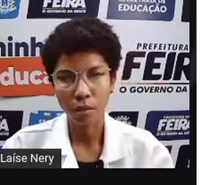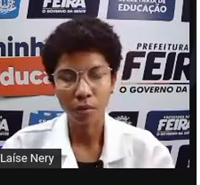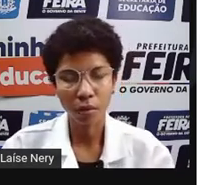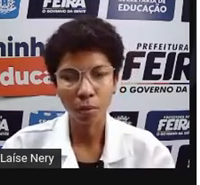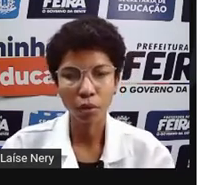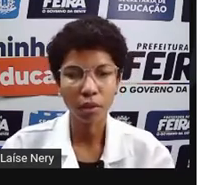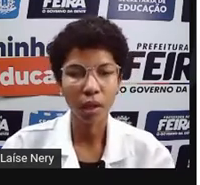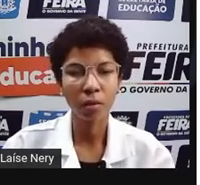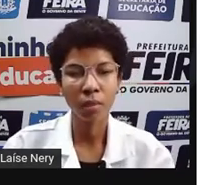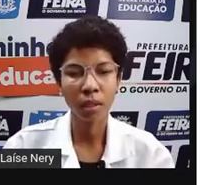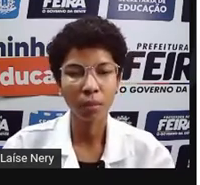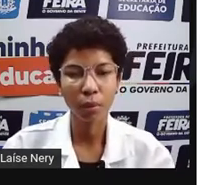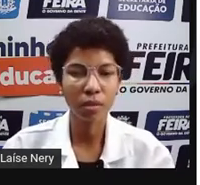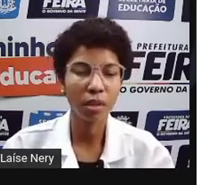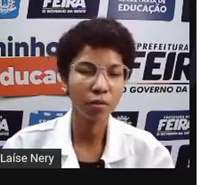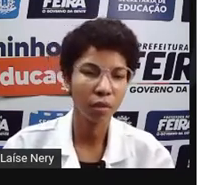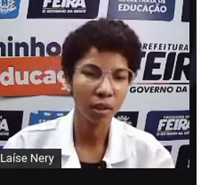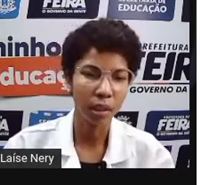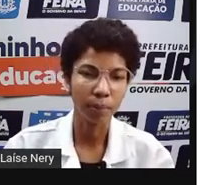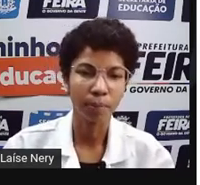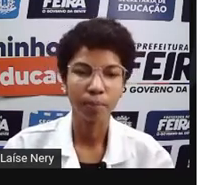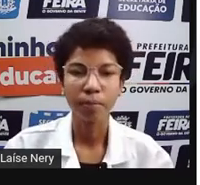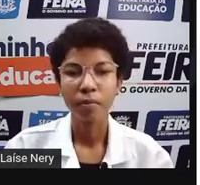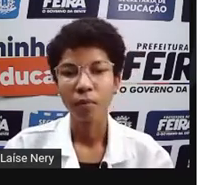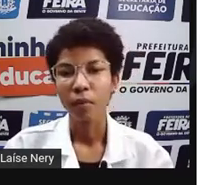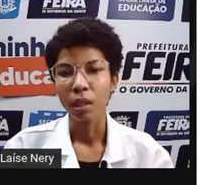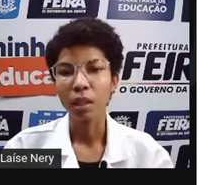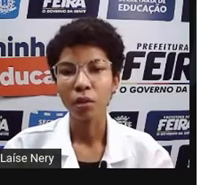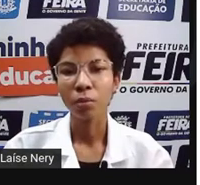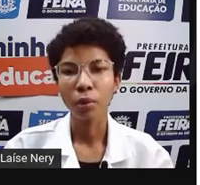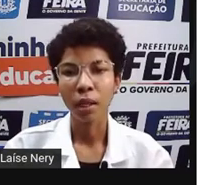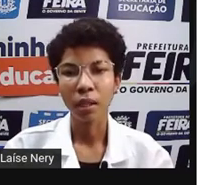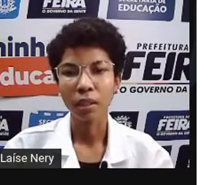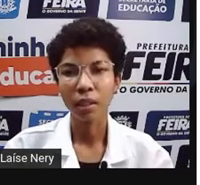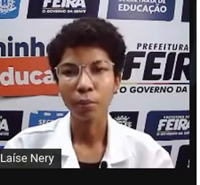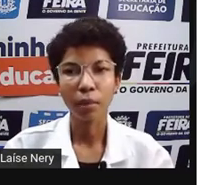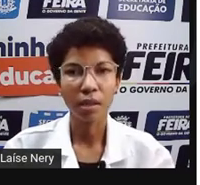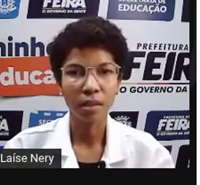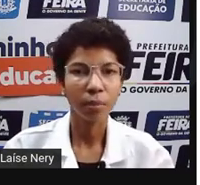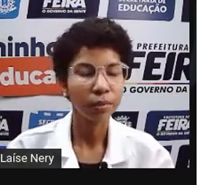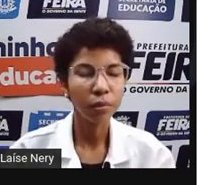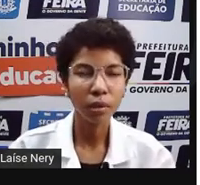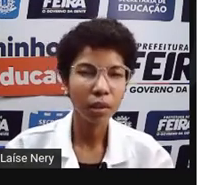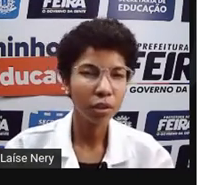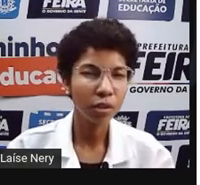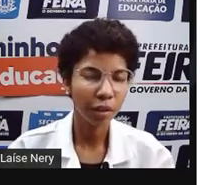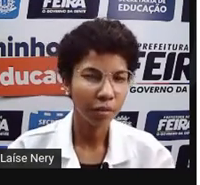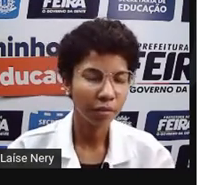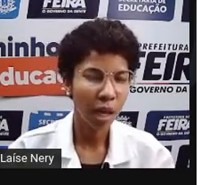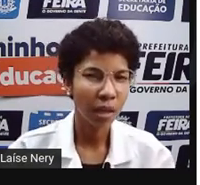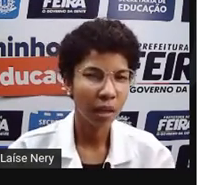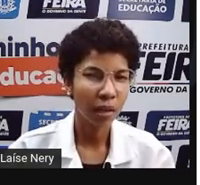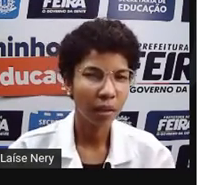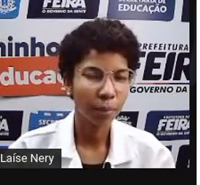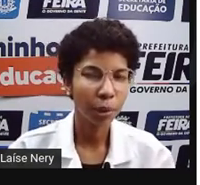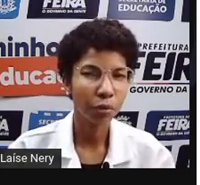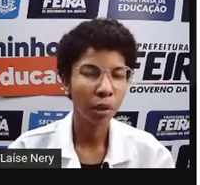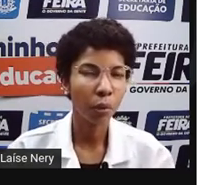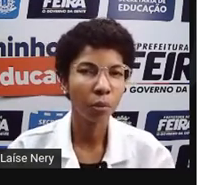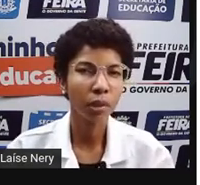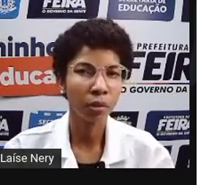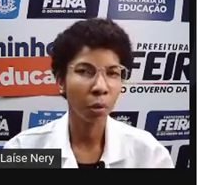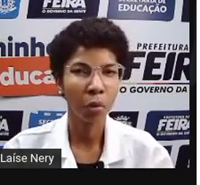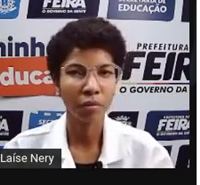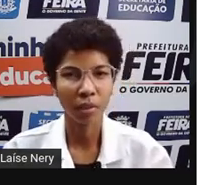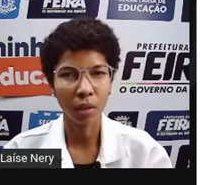mas só vou mostrar como é que pode ser feita. E como é que, por exemplo, quando a gente vai pedir